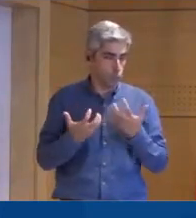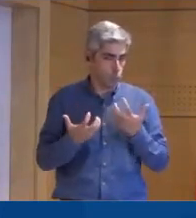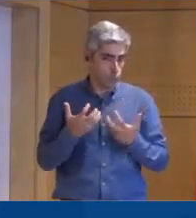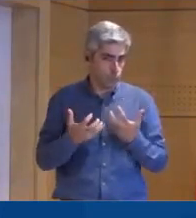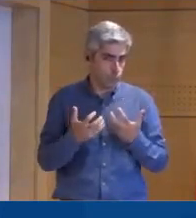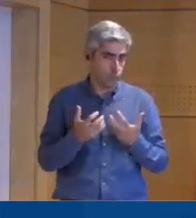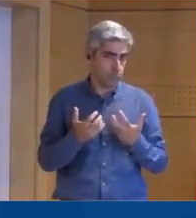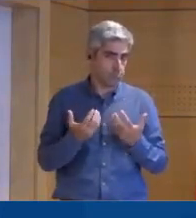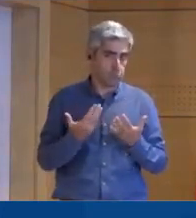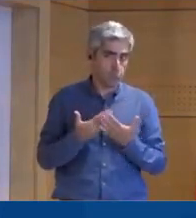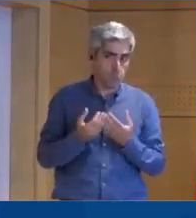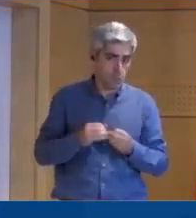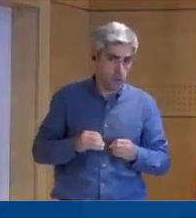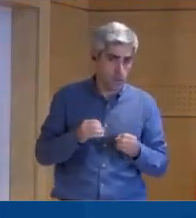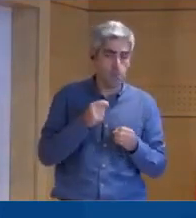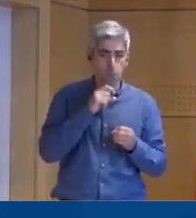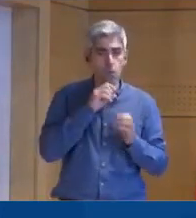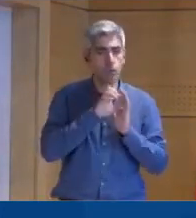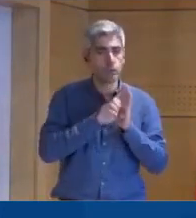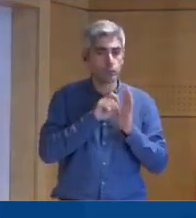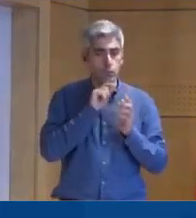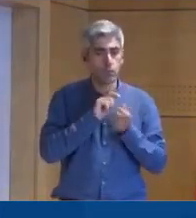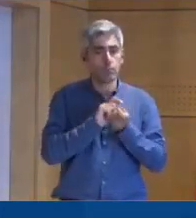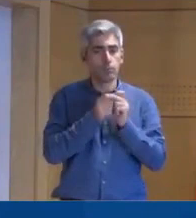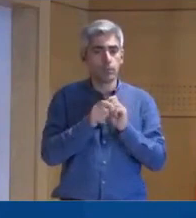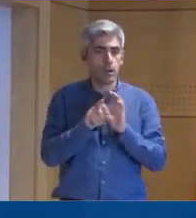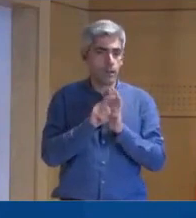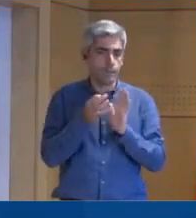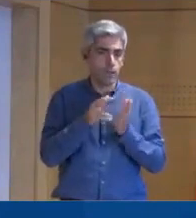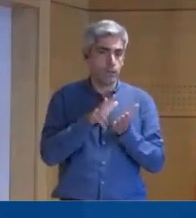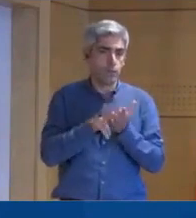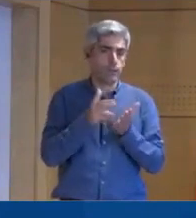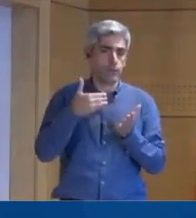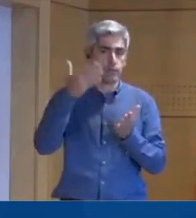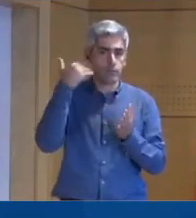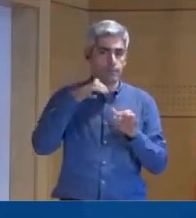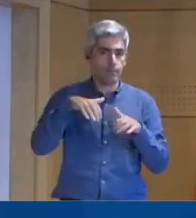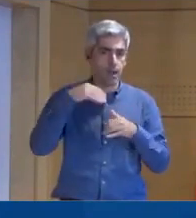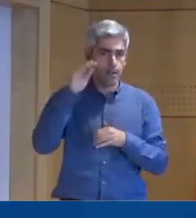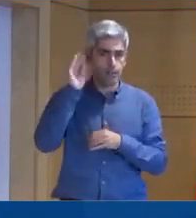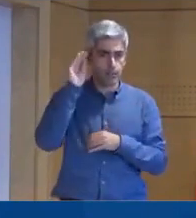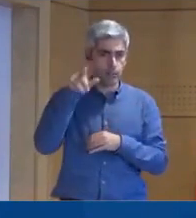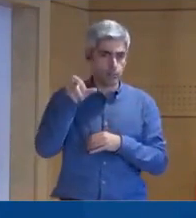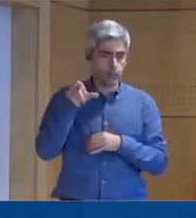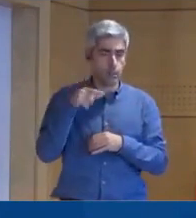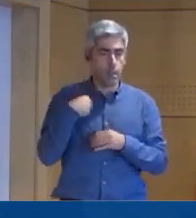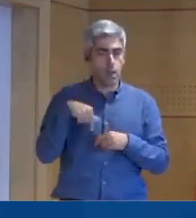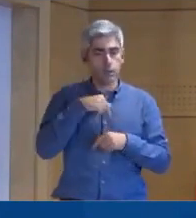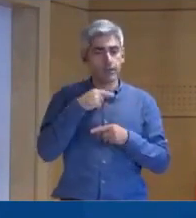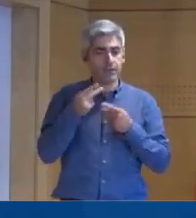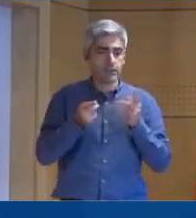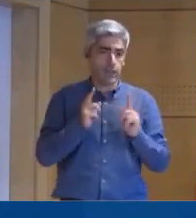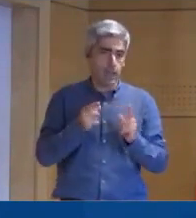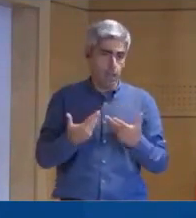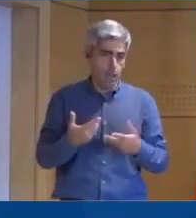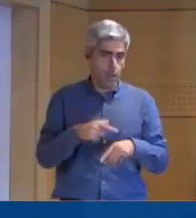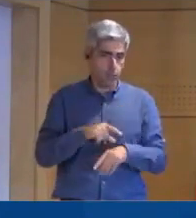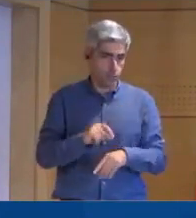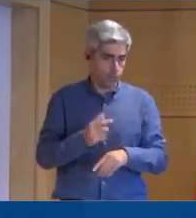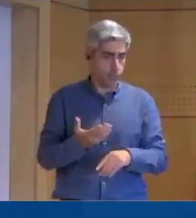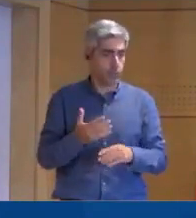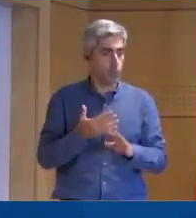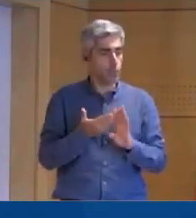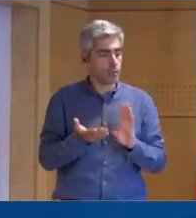há todas as condições para implementar a alteração legislativa que foi aprovada no passado no Parlamento. Pelo menos essa é a avaliação que temos neste momento.